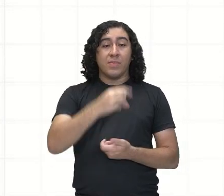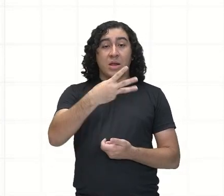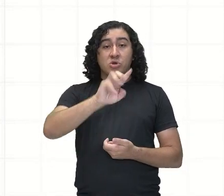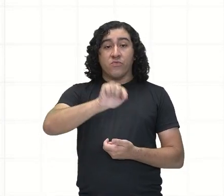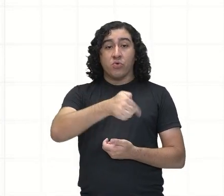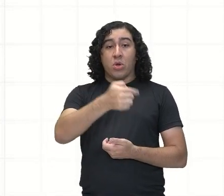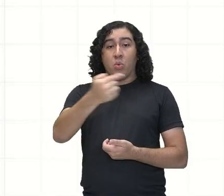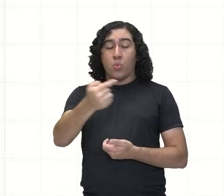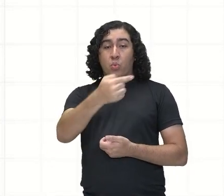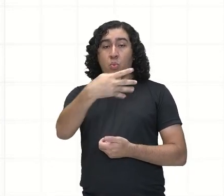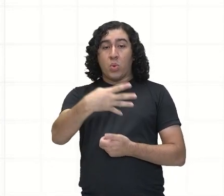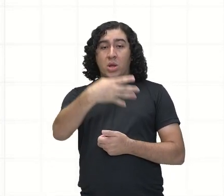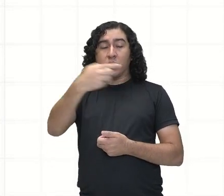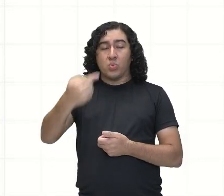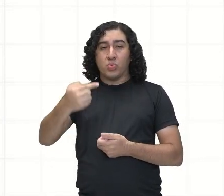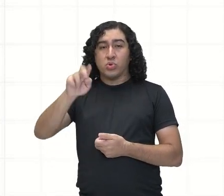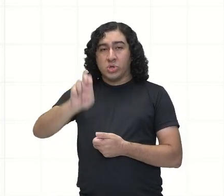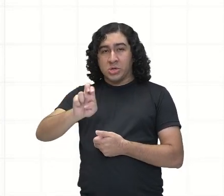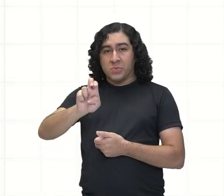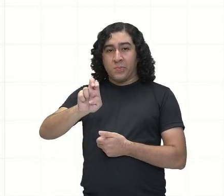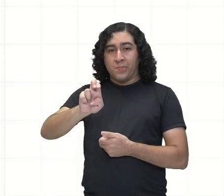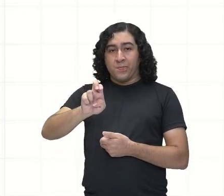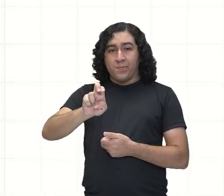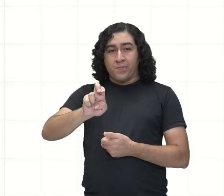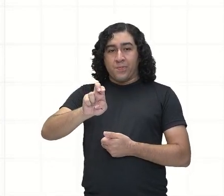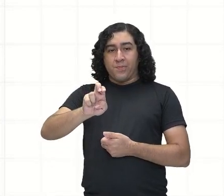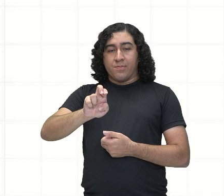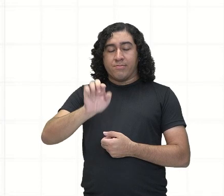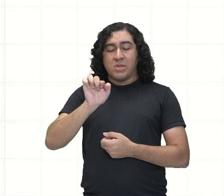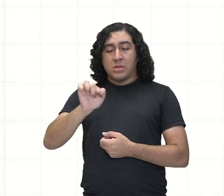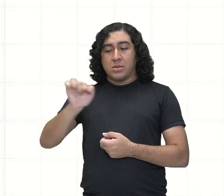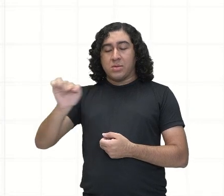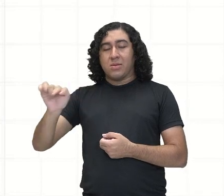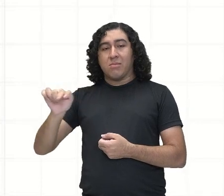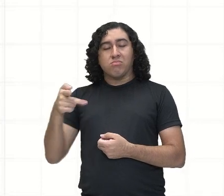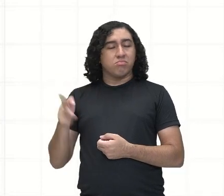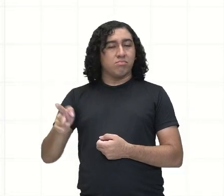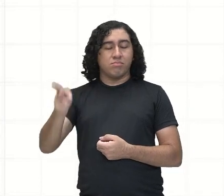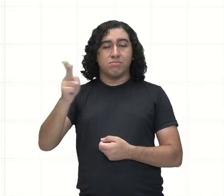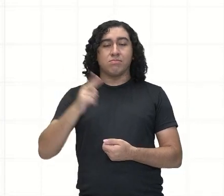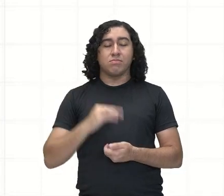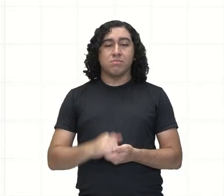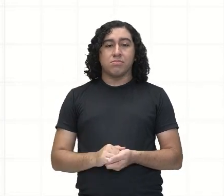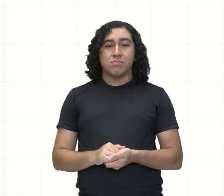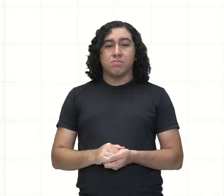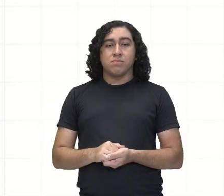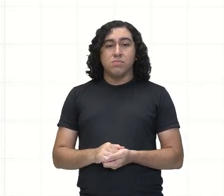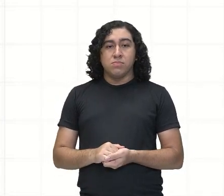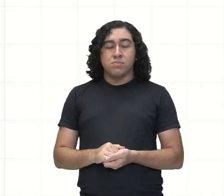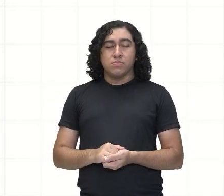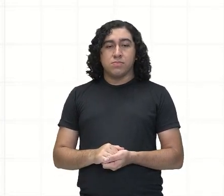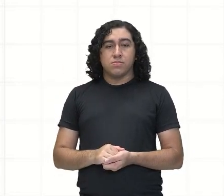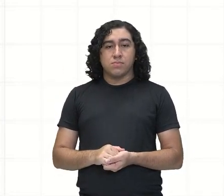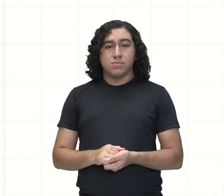4. E vai, né? Bora, número